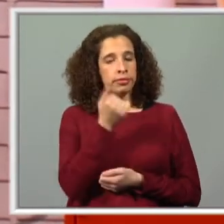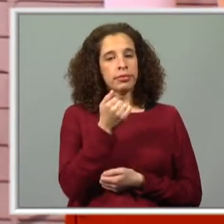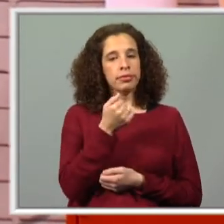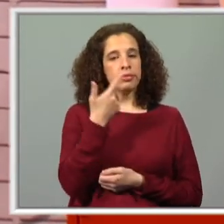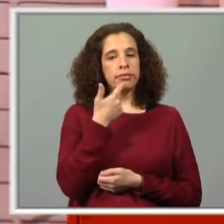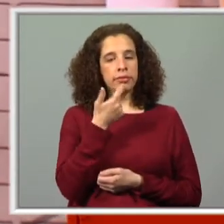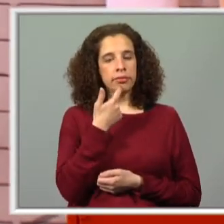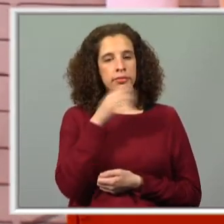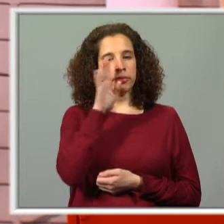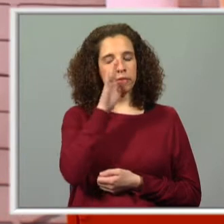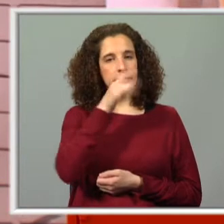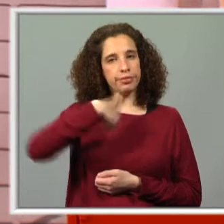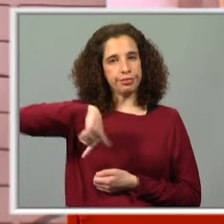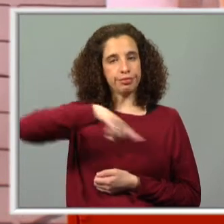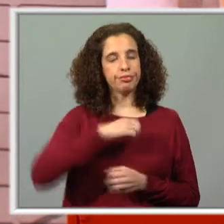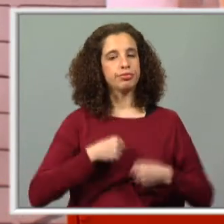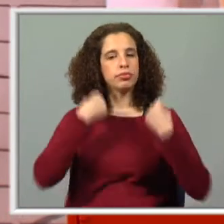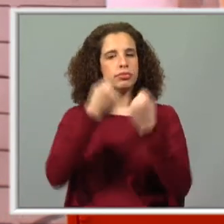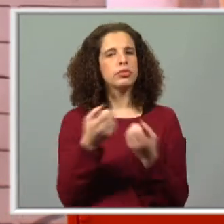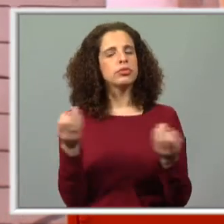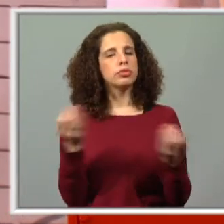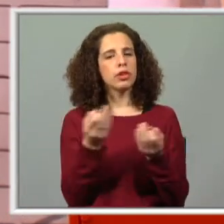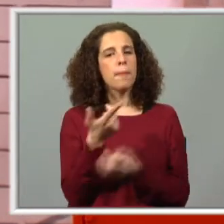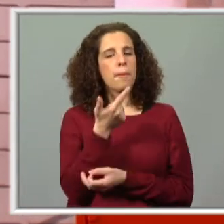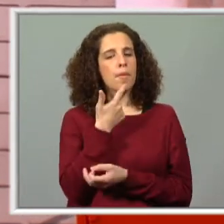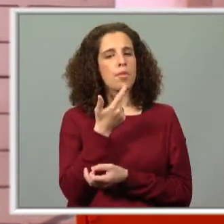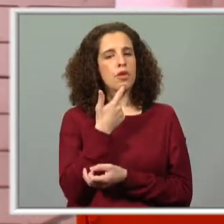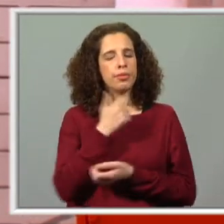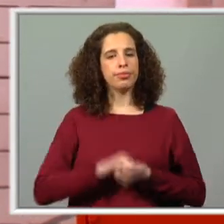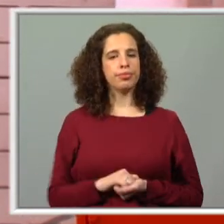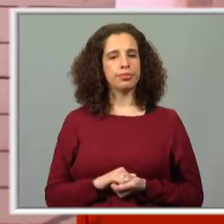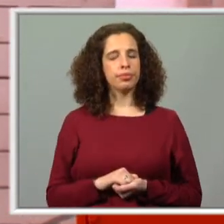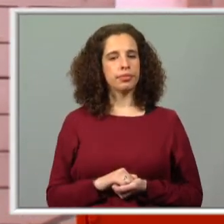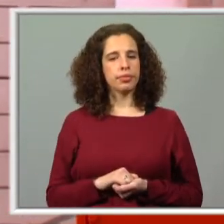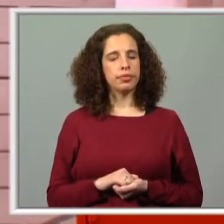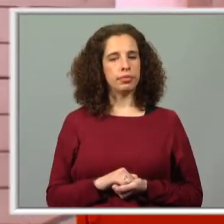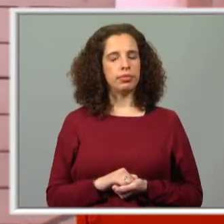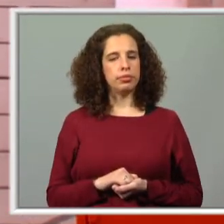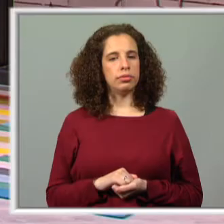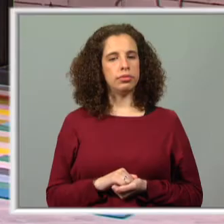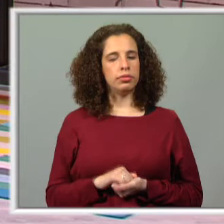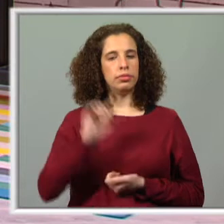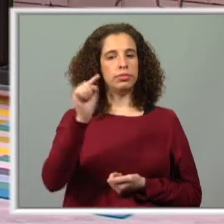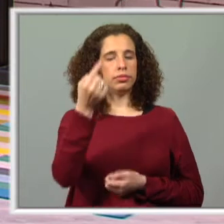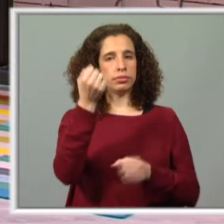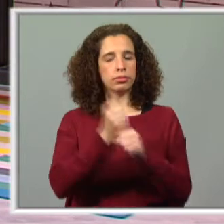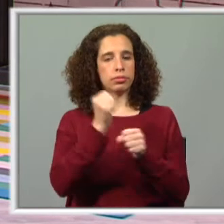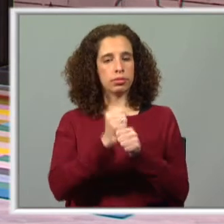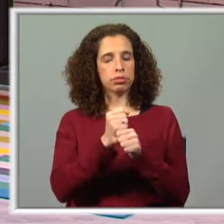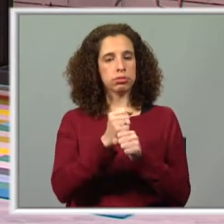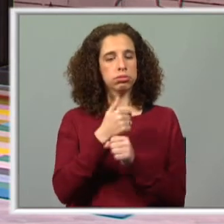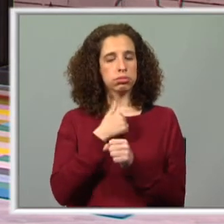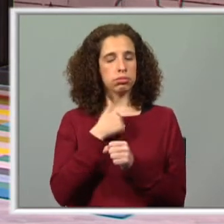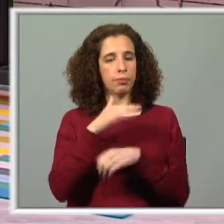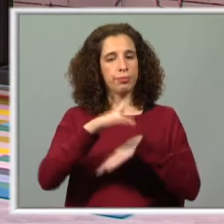entender se nós conseguimos realmente perceber muito bem. E o primeiro exercício que eu